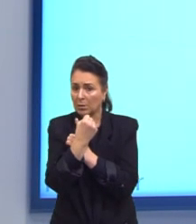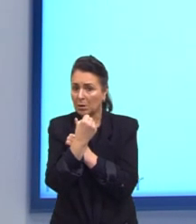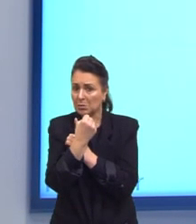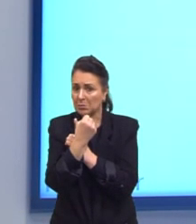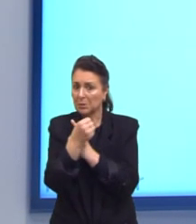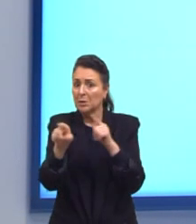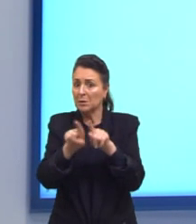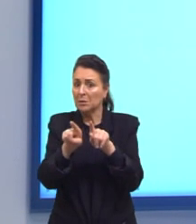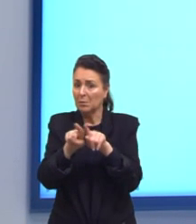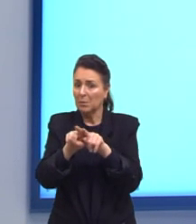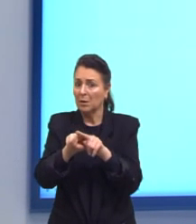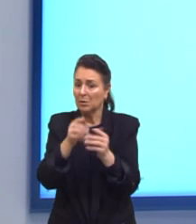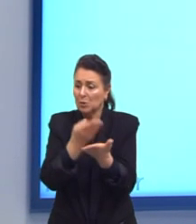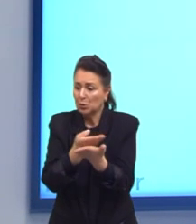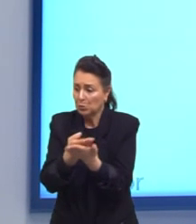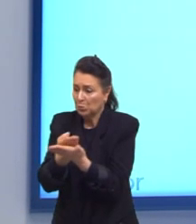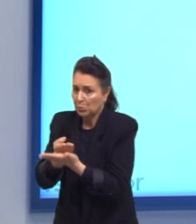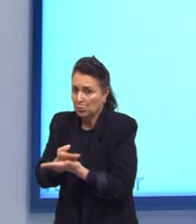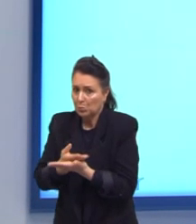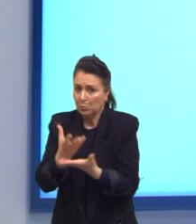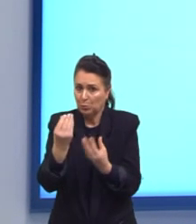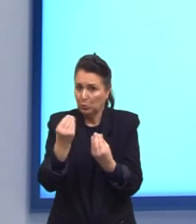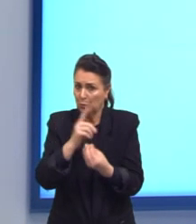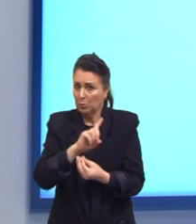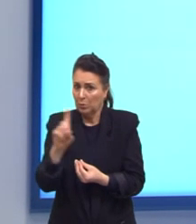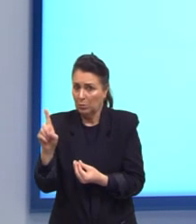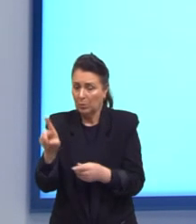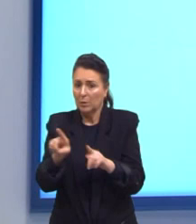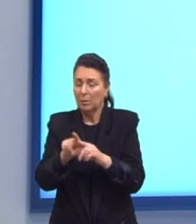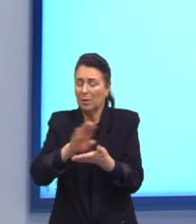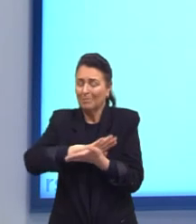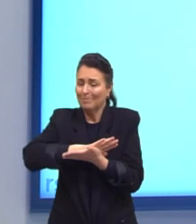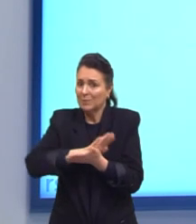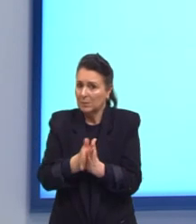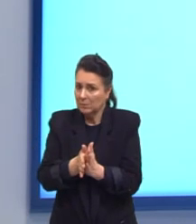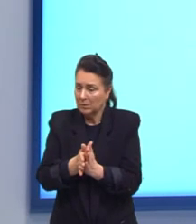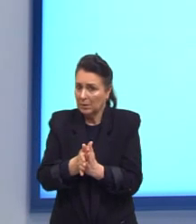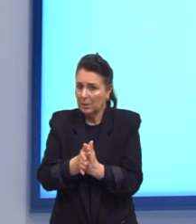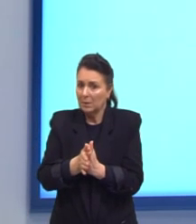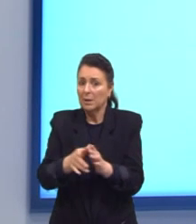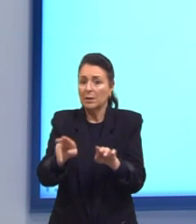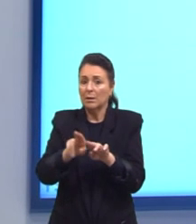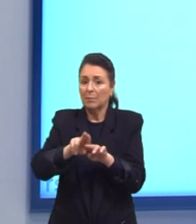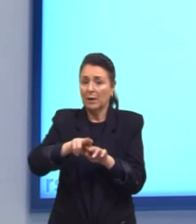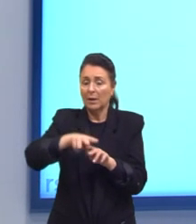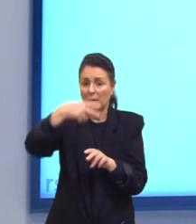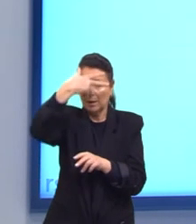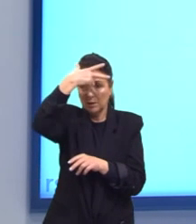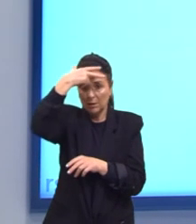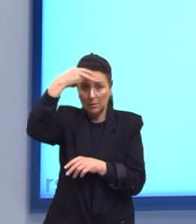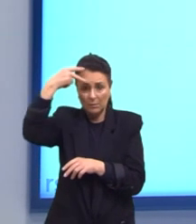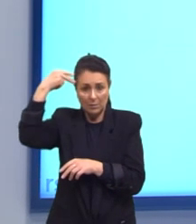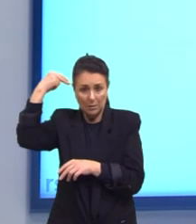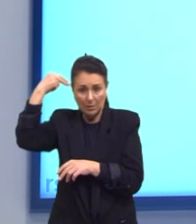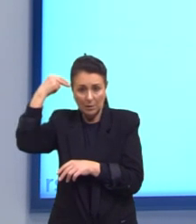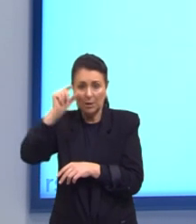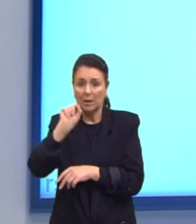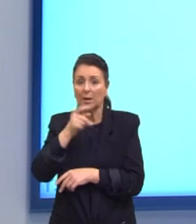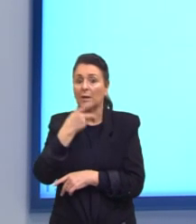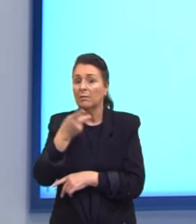frequentemente usado Para discriminar E estigmatizar o falante